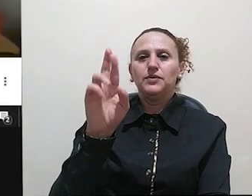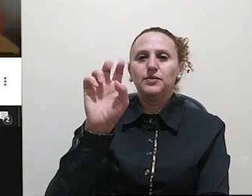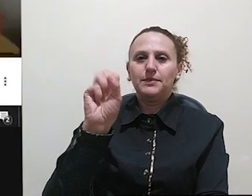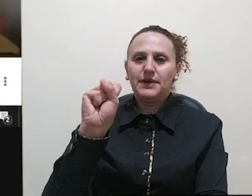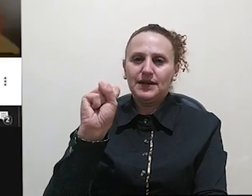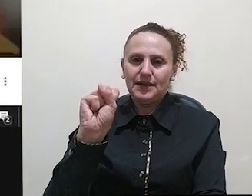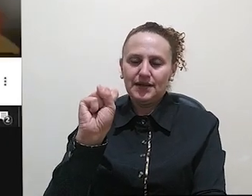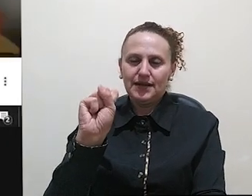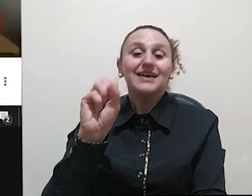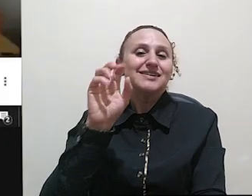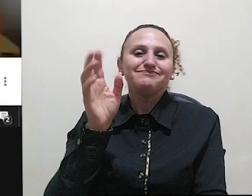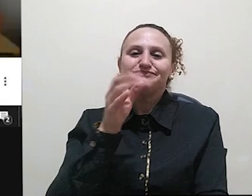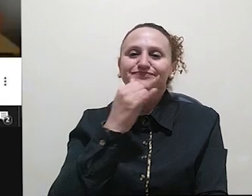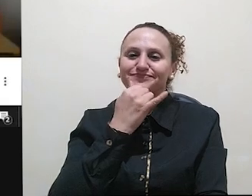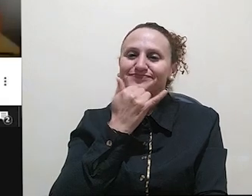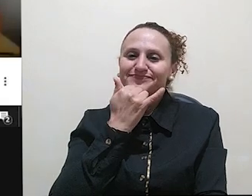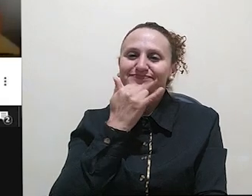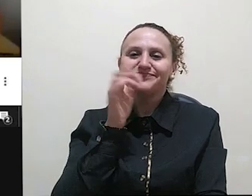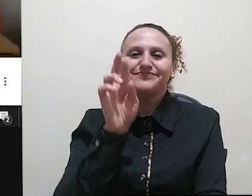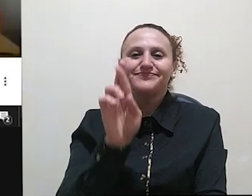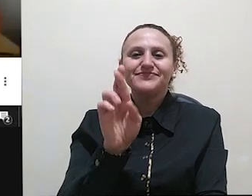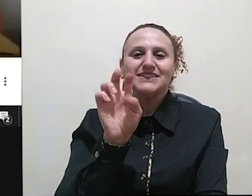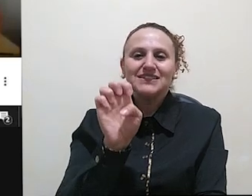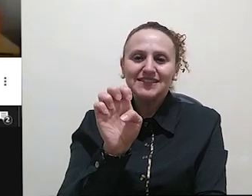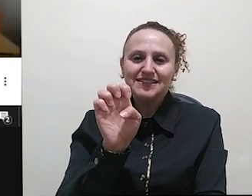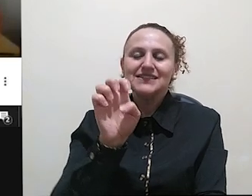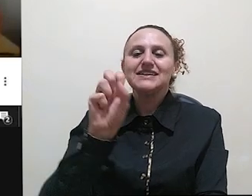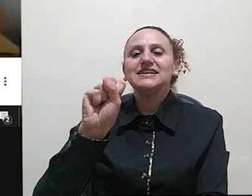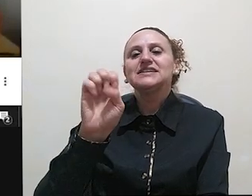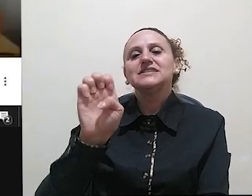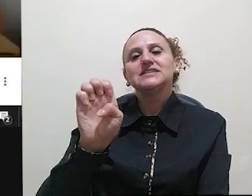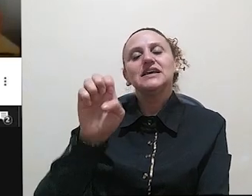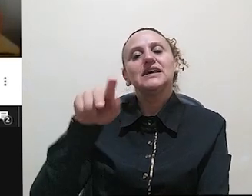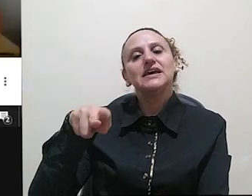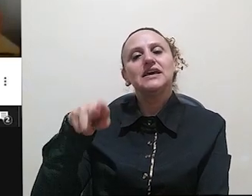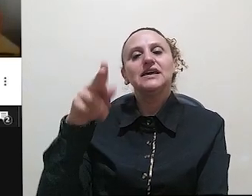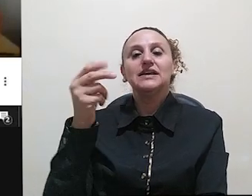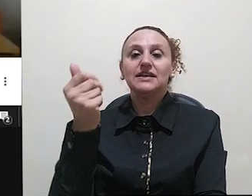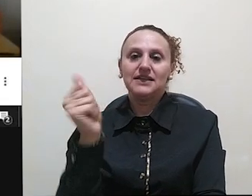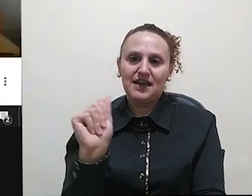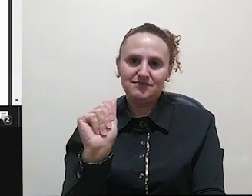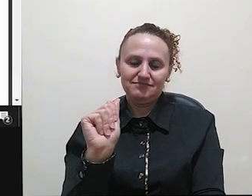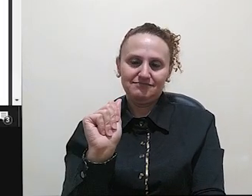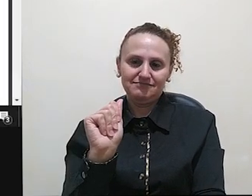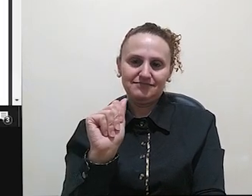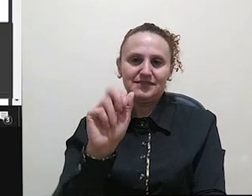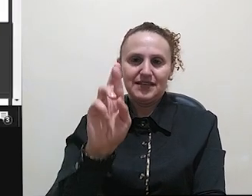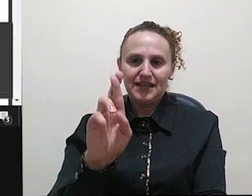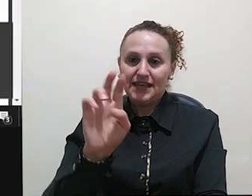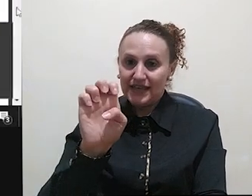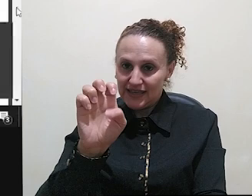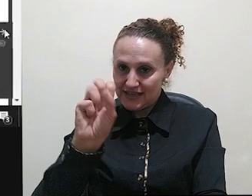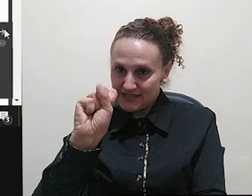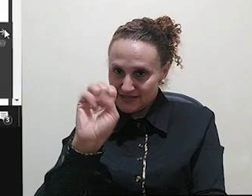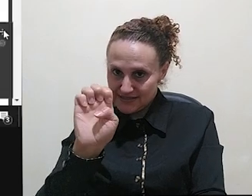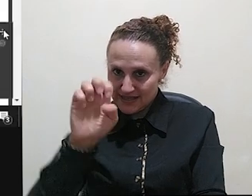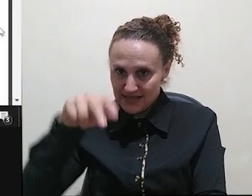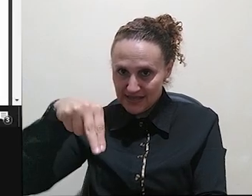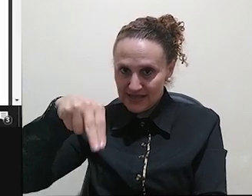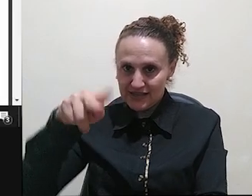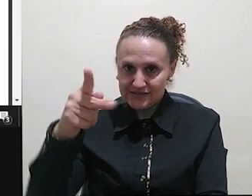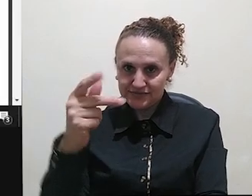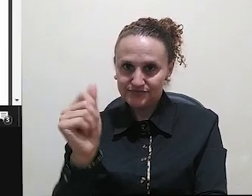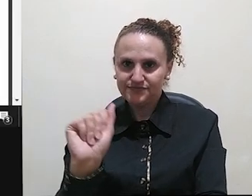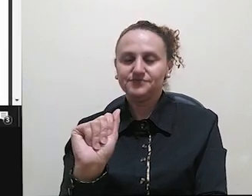sobre as etapas da resenha, o que elas têm, né, e eu vou exibir aqui para vocês. A resenha que eu estou me referindo a